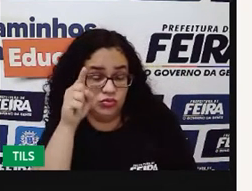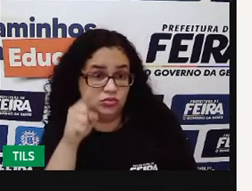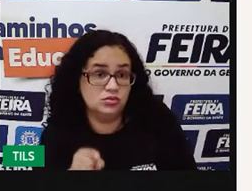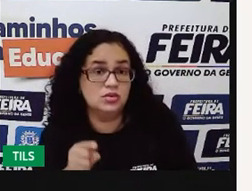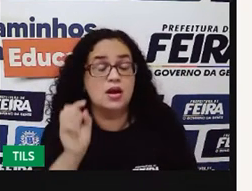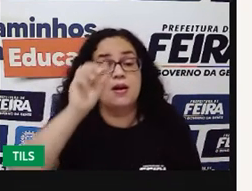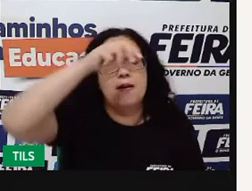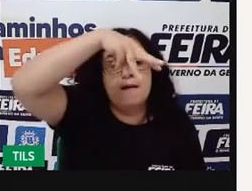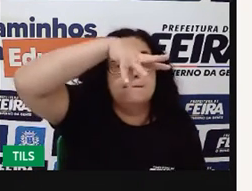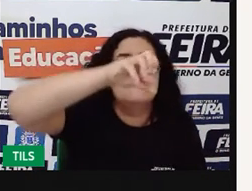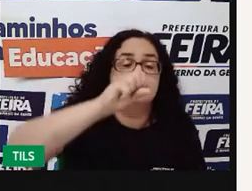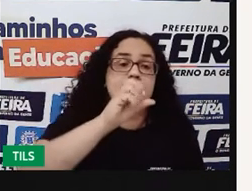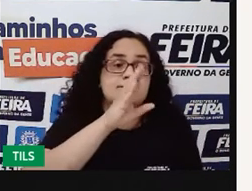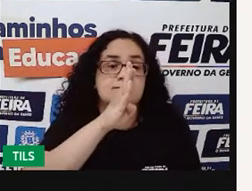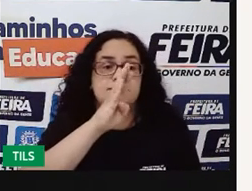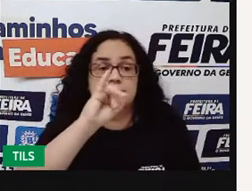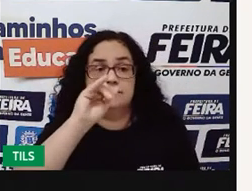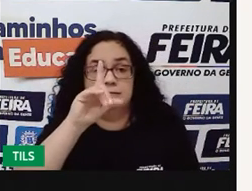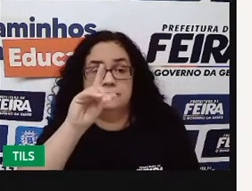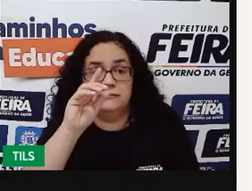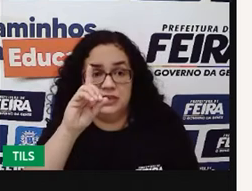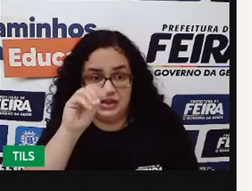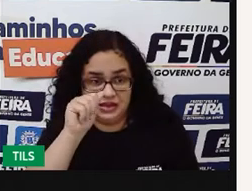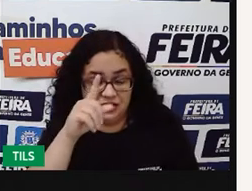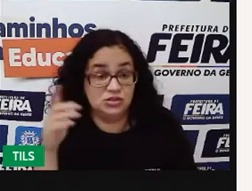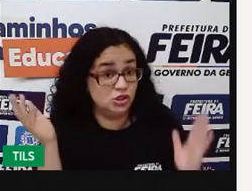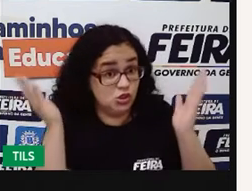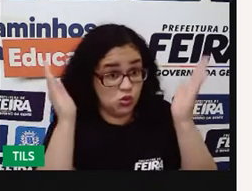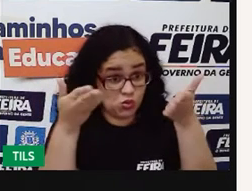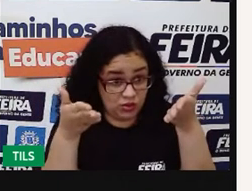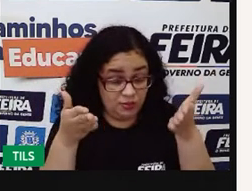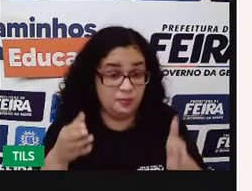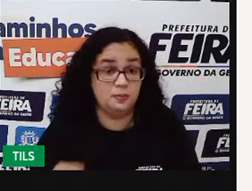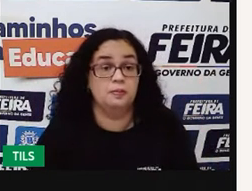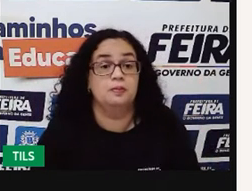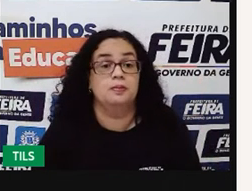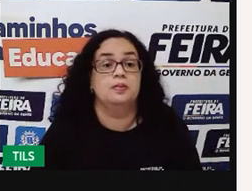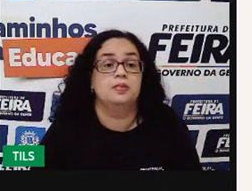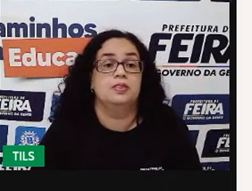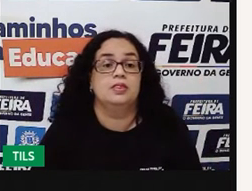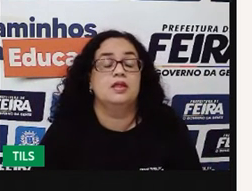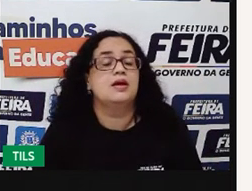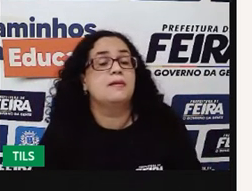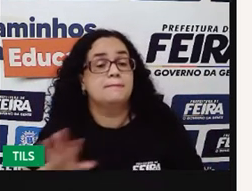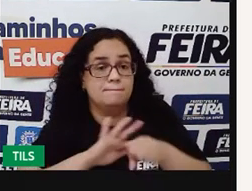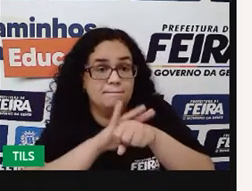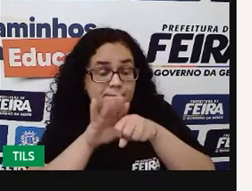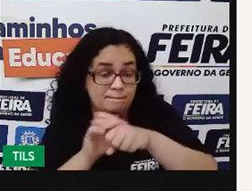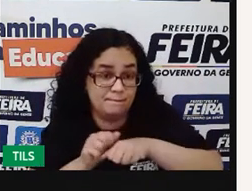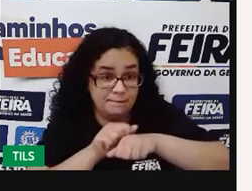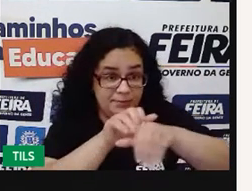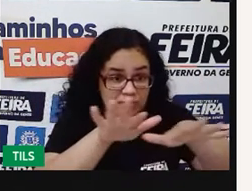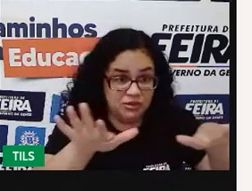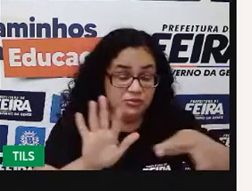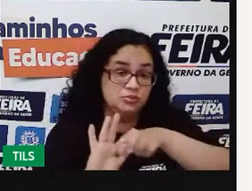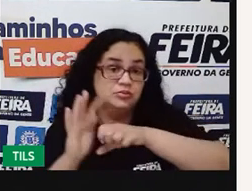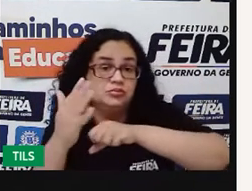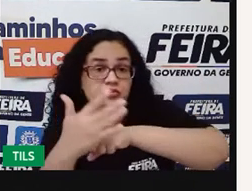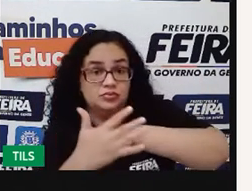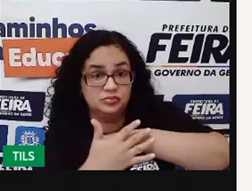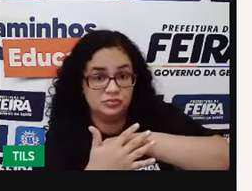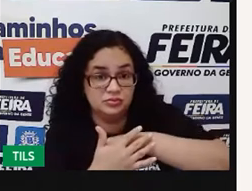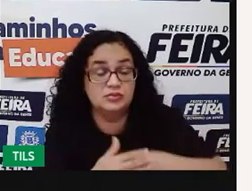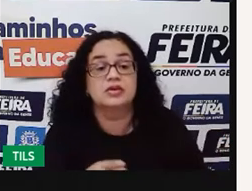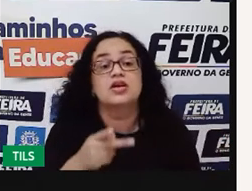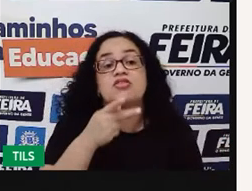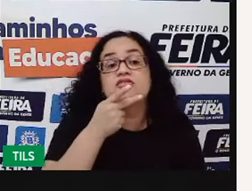morbidade, né? No nosso momento atual de pandemia, certo? E alguns